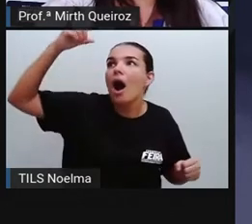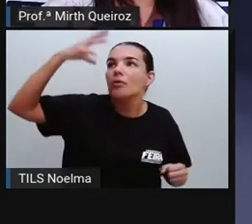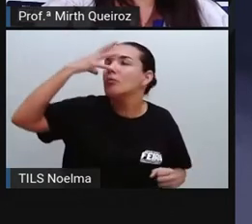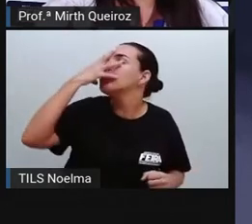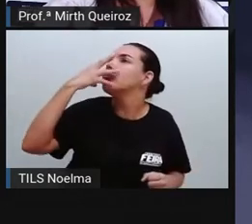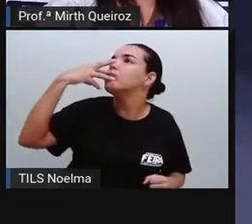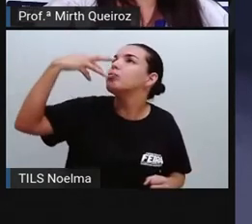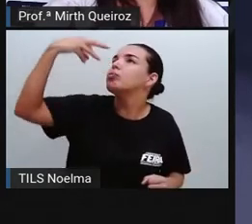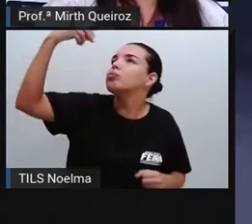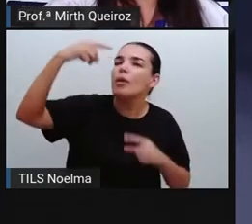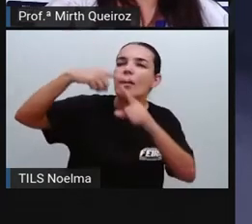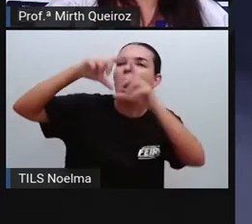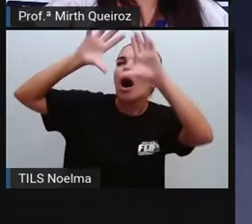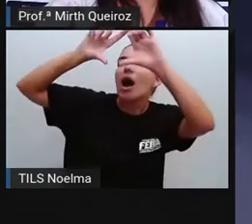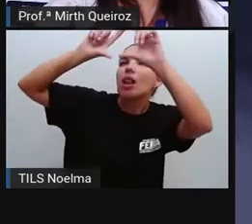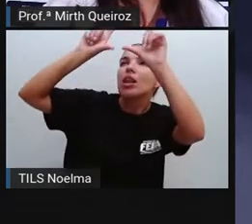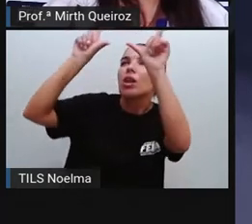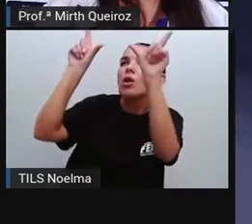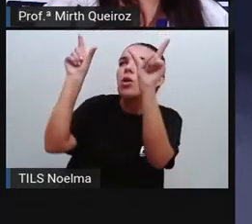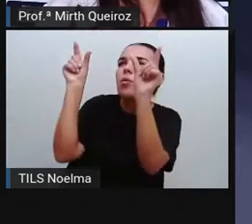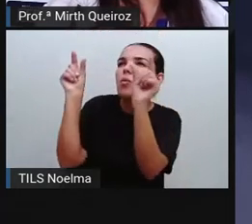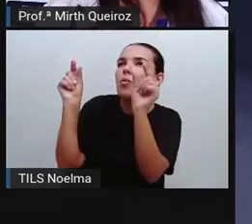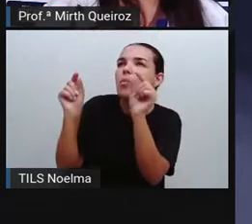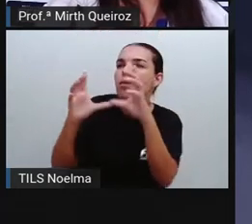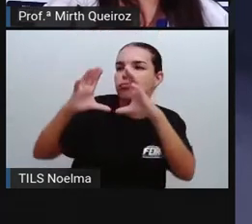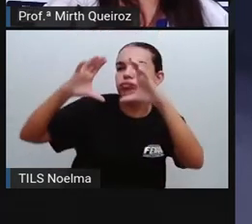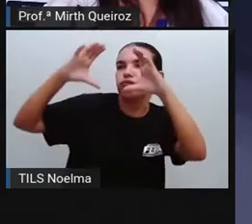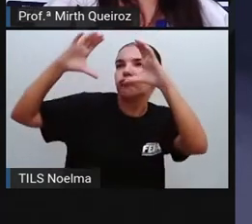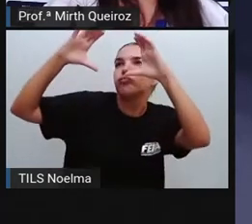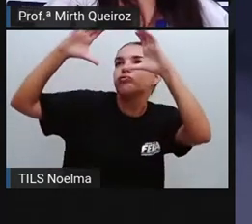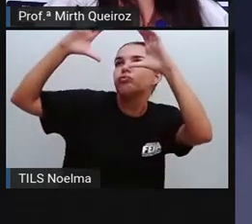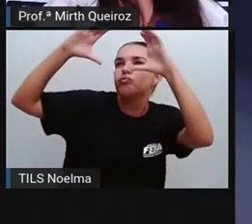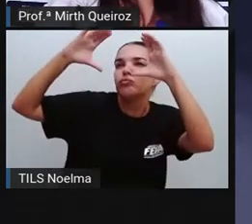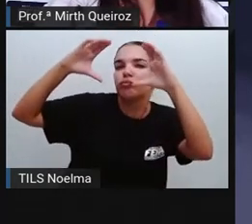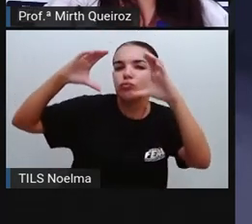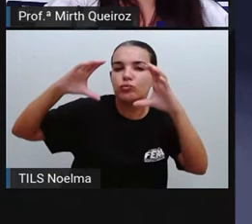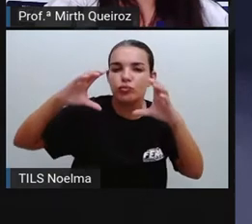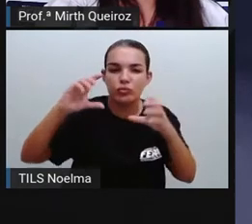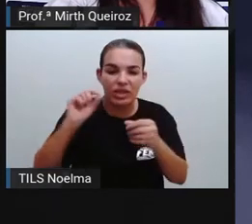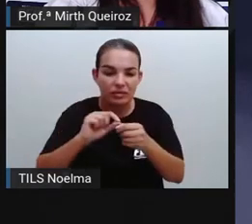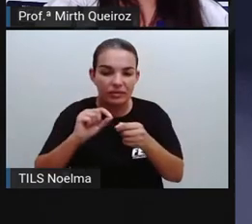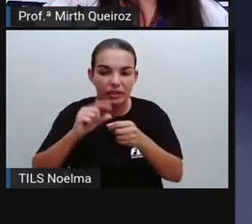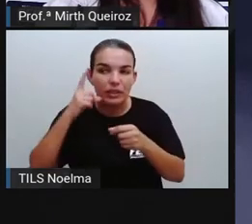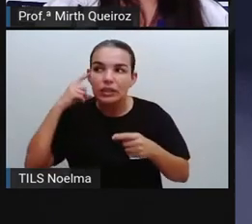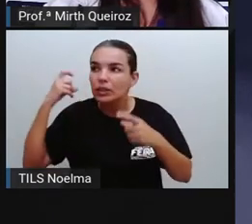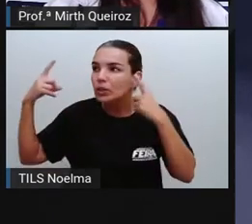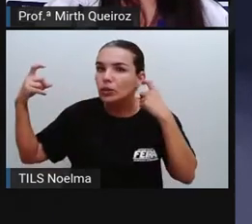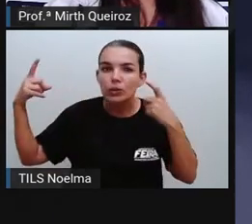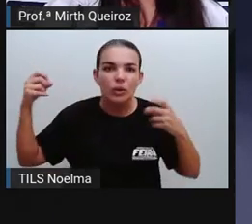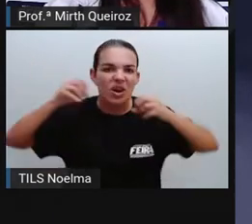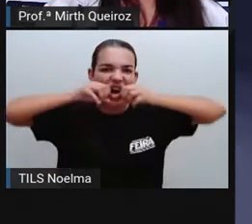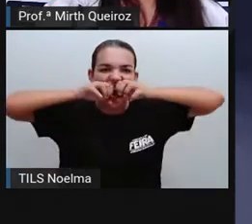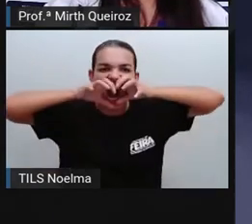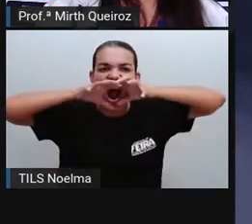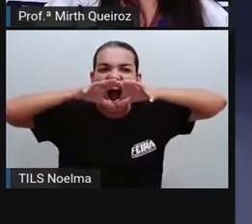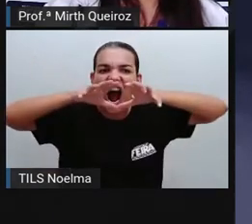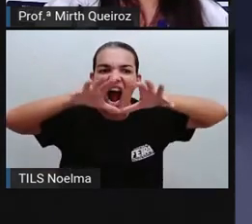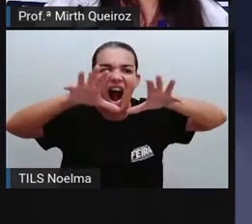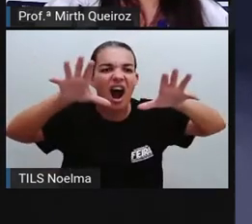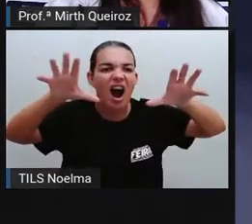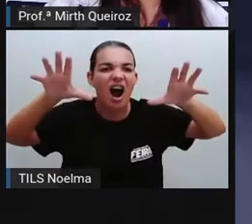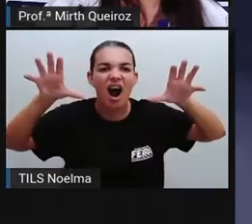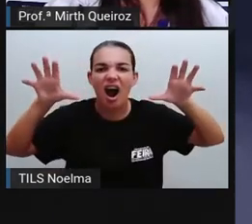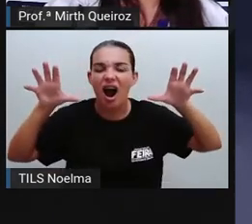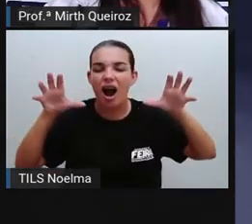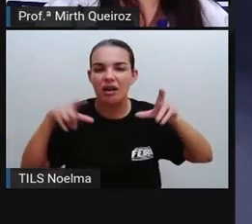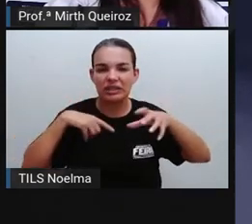cheia, por volta da meia-noite, ele anda pelo vilarejo fazendo sons apavorantes. De acordo com a lenda, o lobisomem,